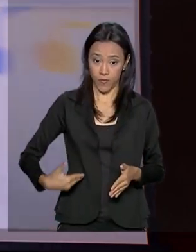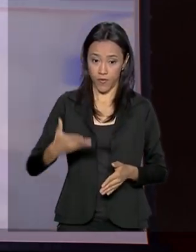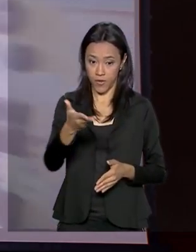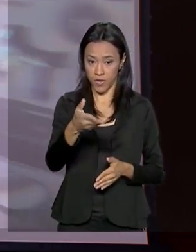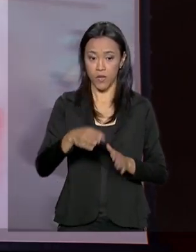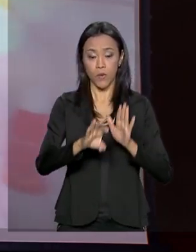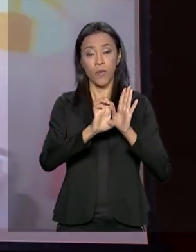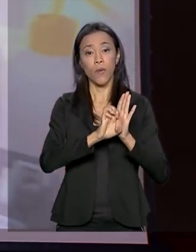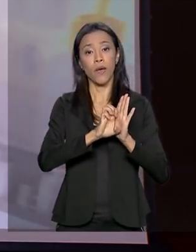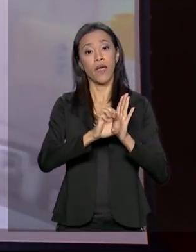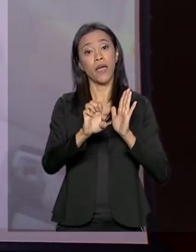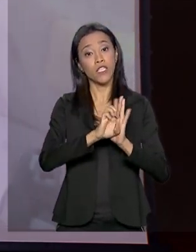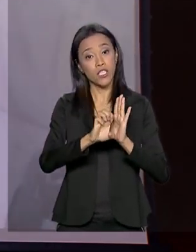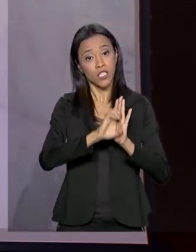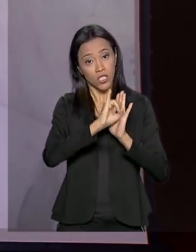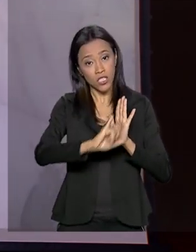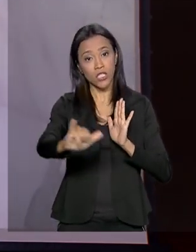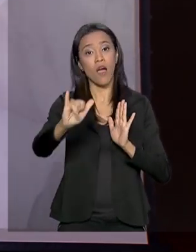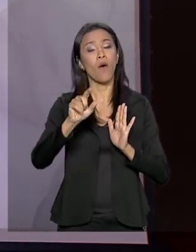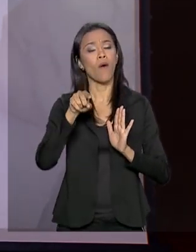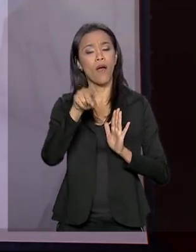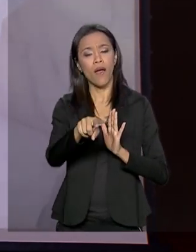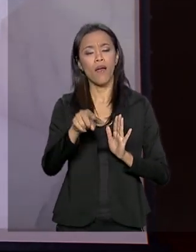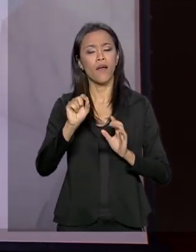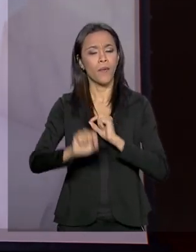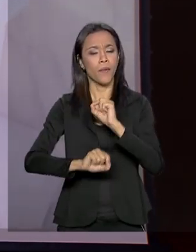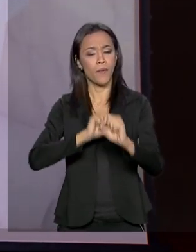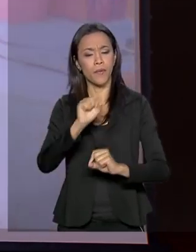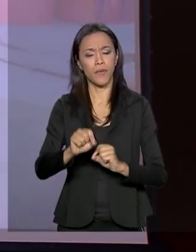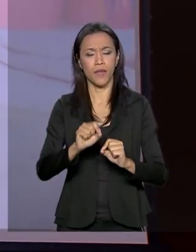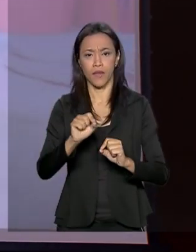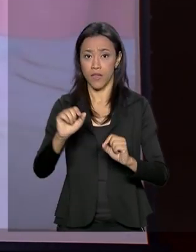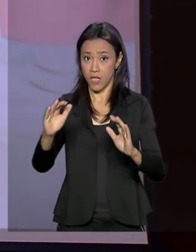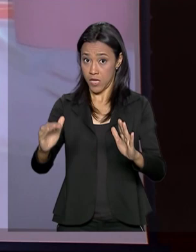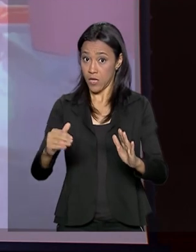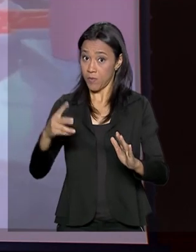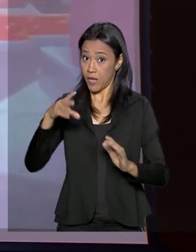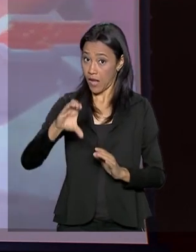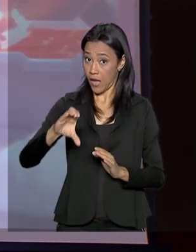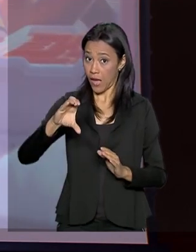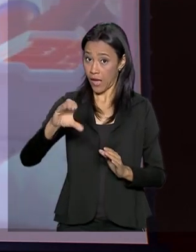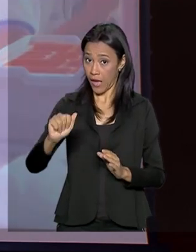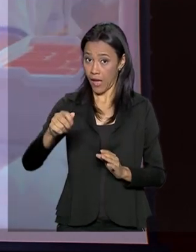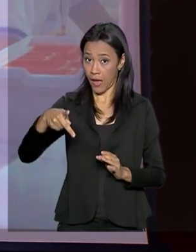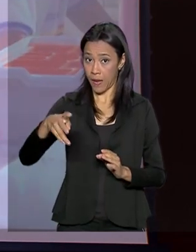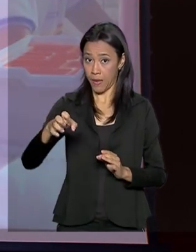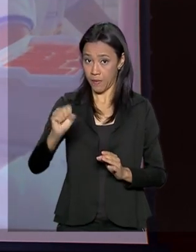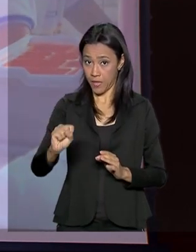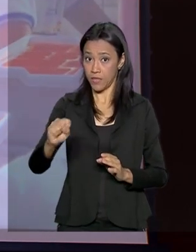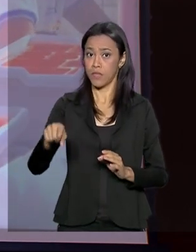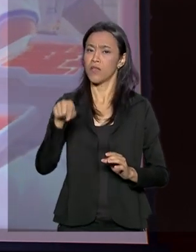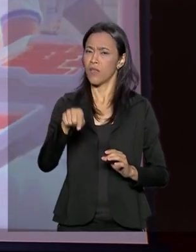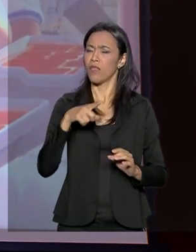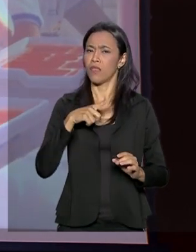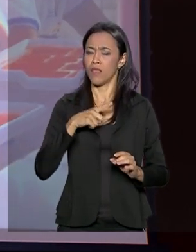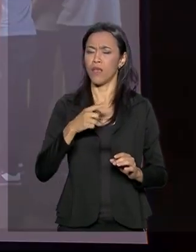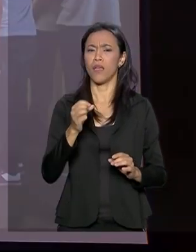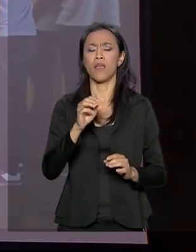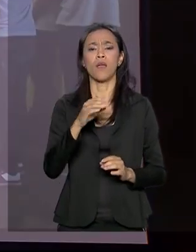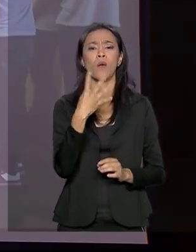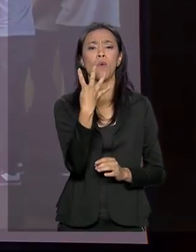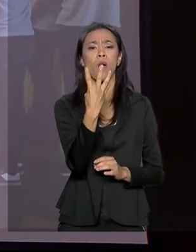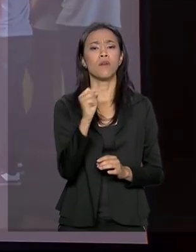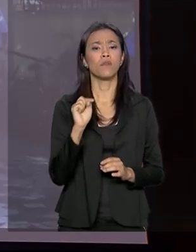O edital, elaborado pela Coordenação de Aperfeiçoamento de Pessoal de Nível Superior, CAPES, oferece quase 4 mil vagas e deve